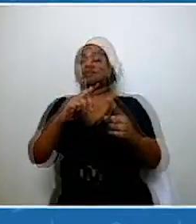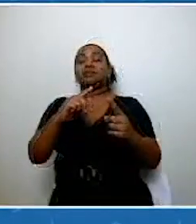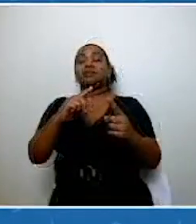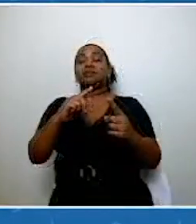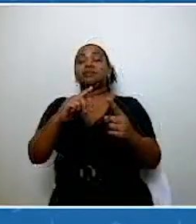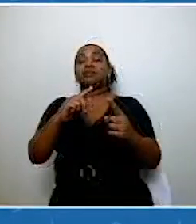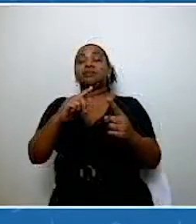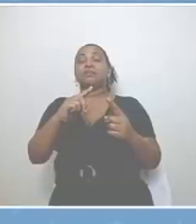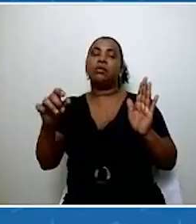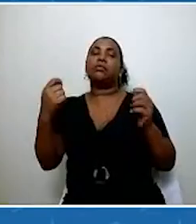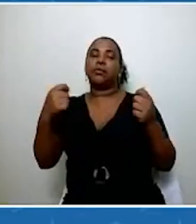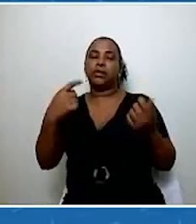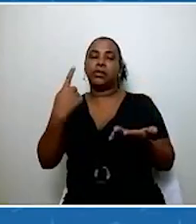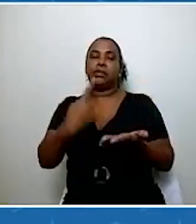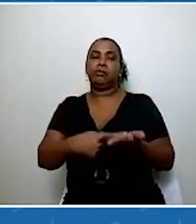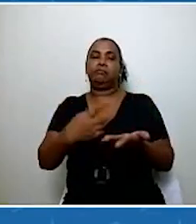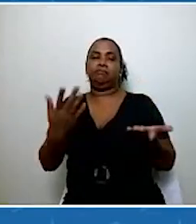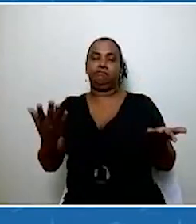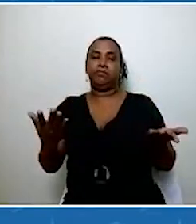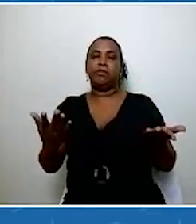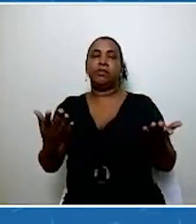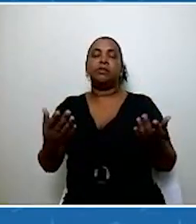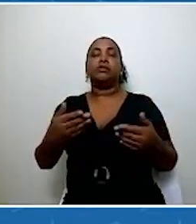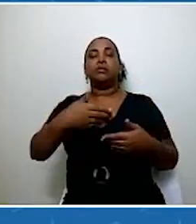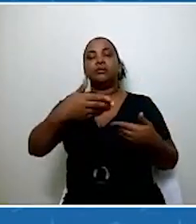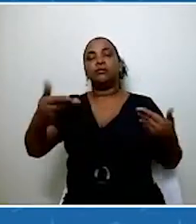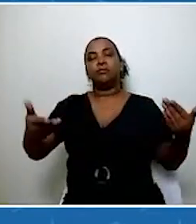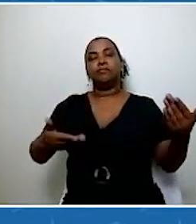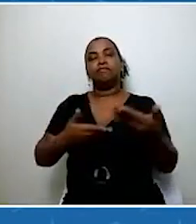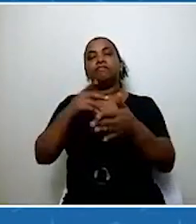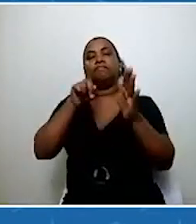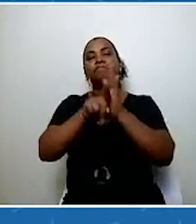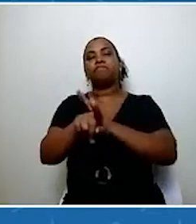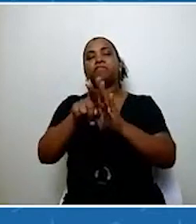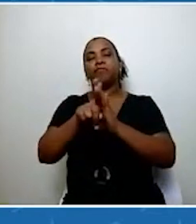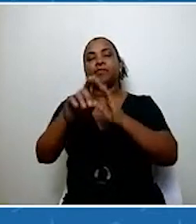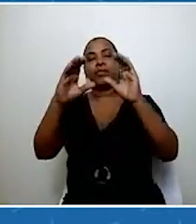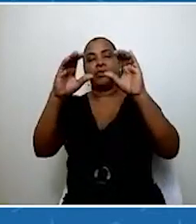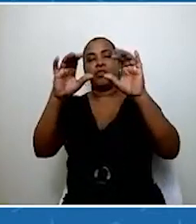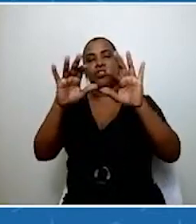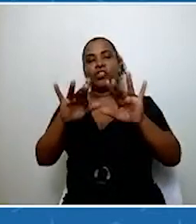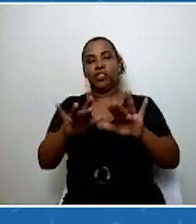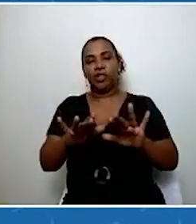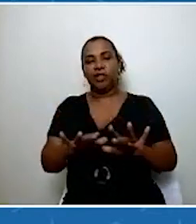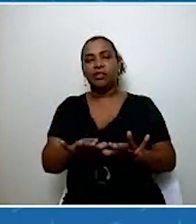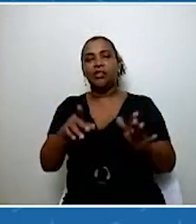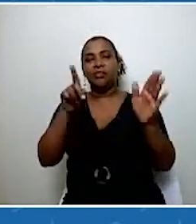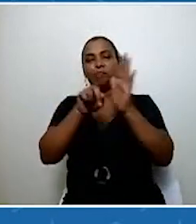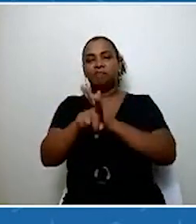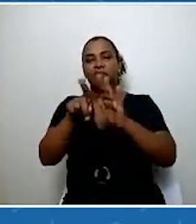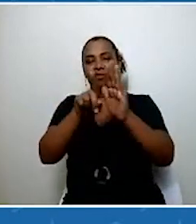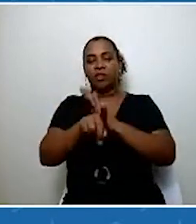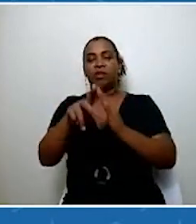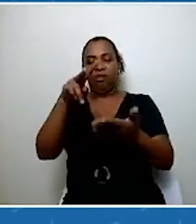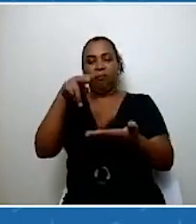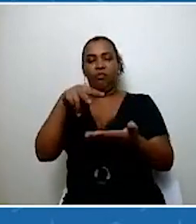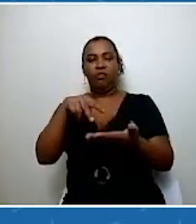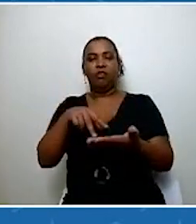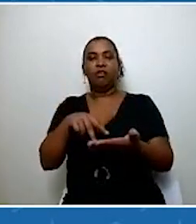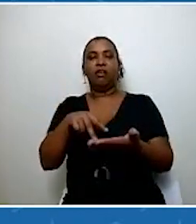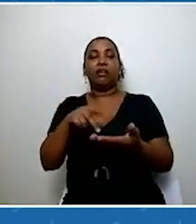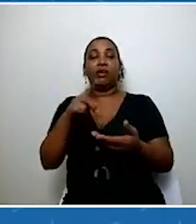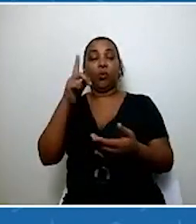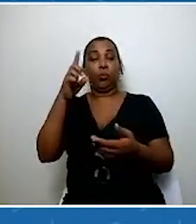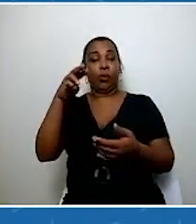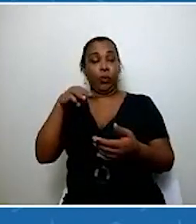comunicar e nem inspirar. Eu estou aqui com uma rodada de perguntas, Geisa. Eu vou ler aqui, só um